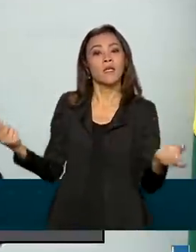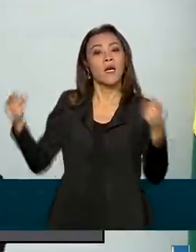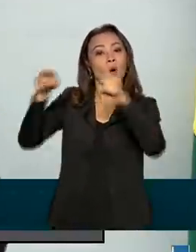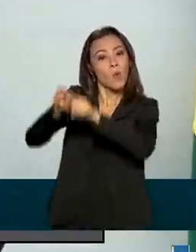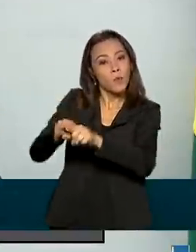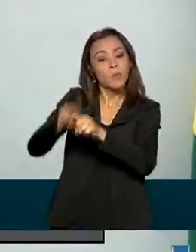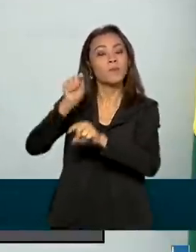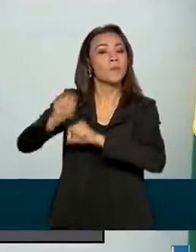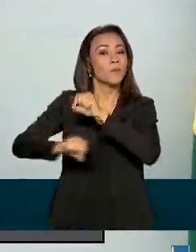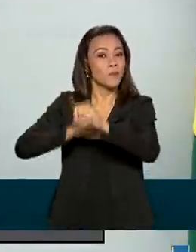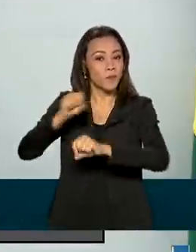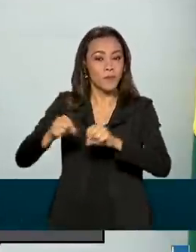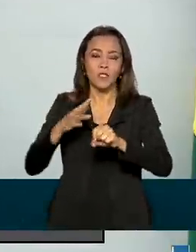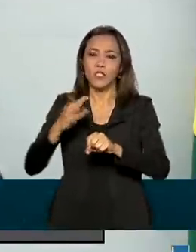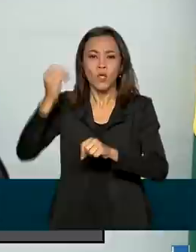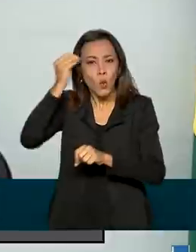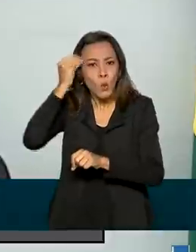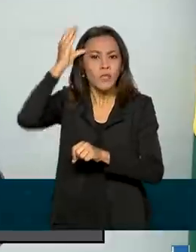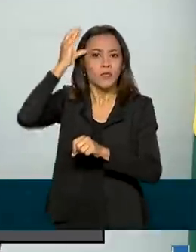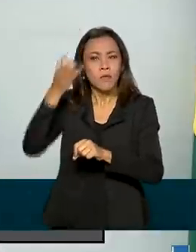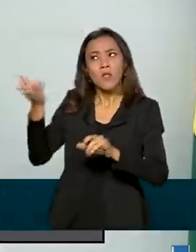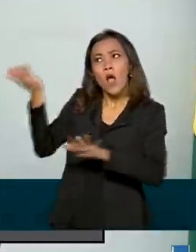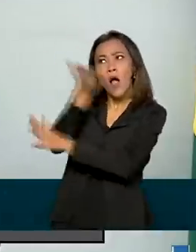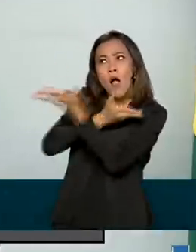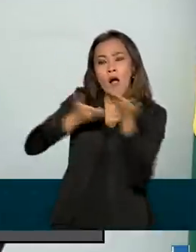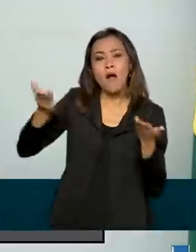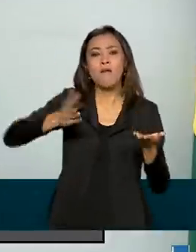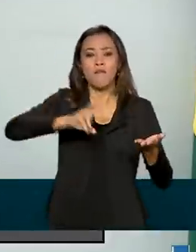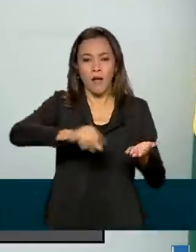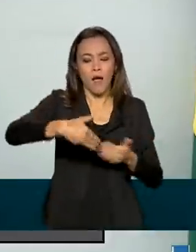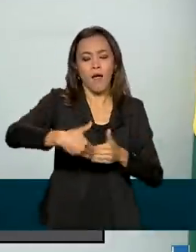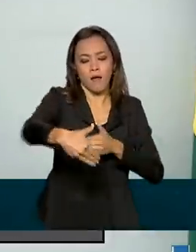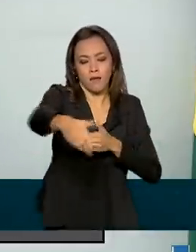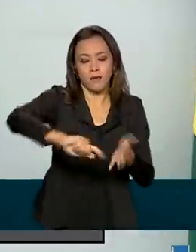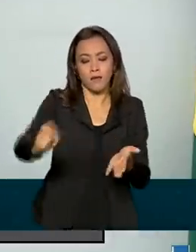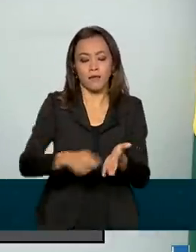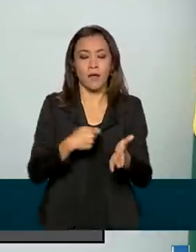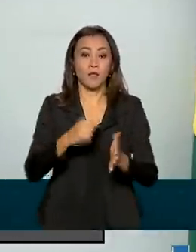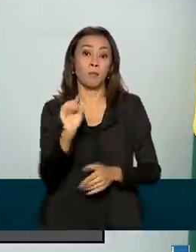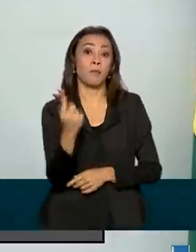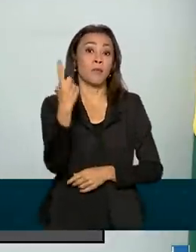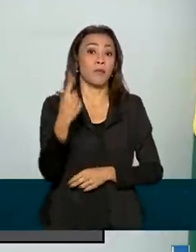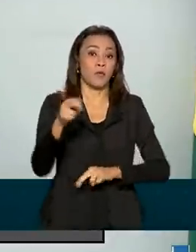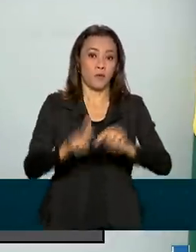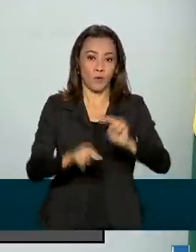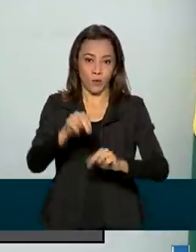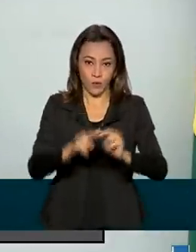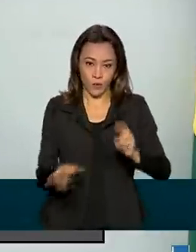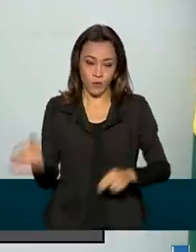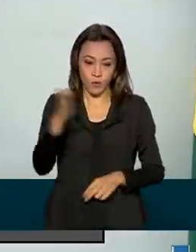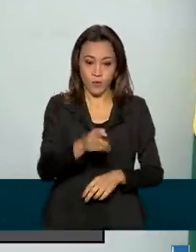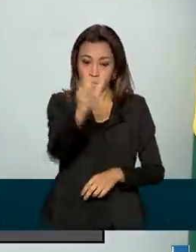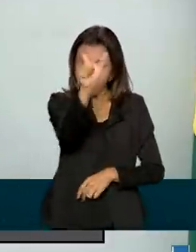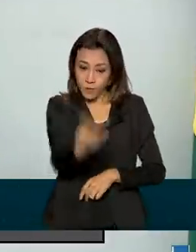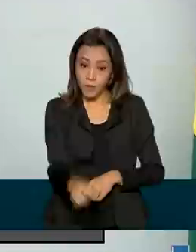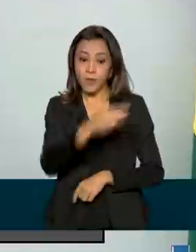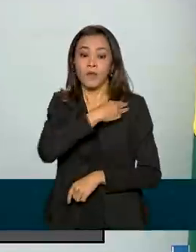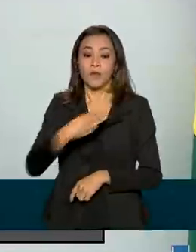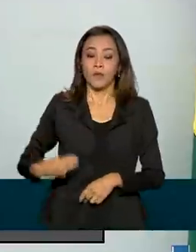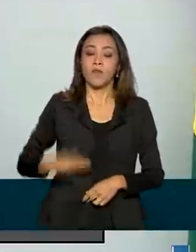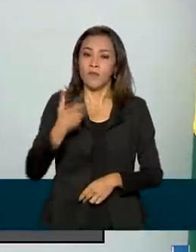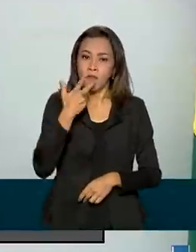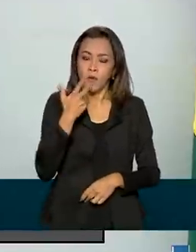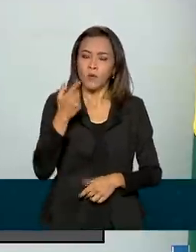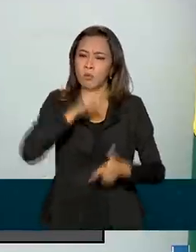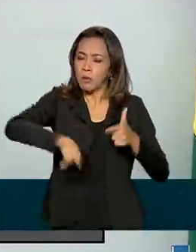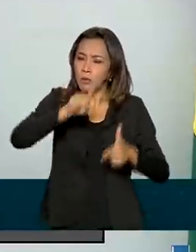já adianta os senhores, será assinado no dia 1º de junho. Marcelo Queiroga falou do colapso no sistema de